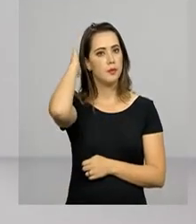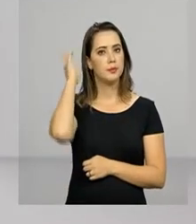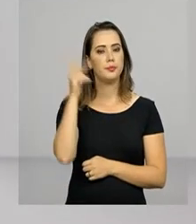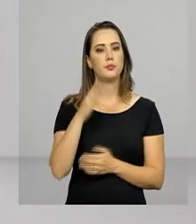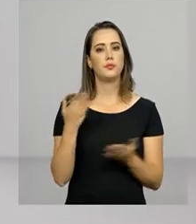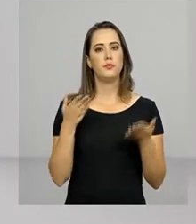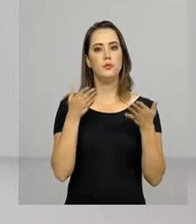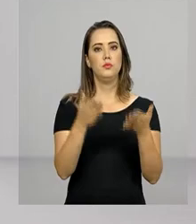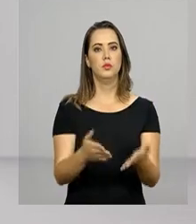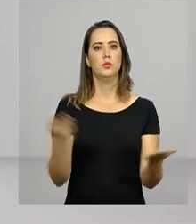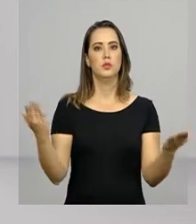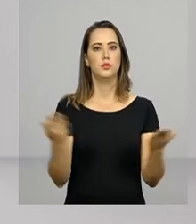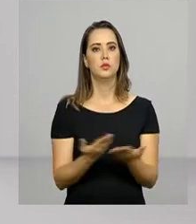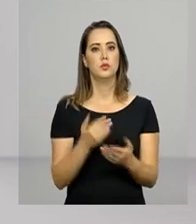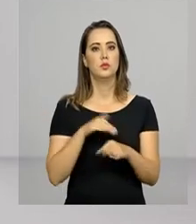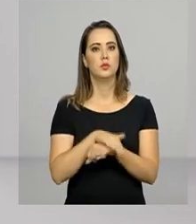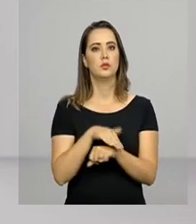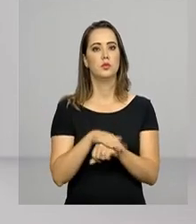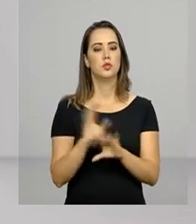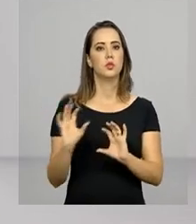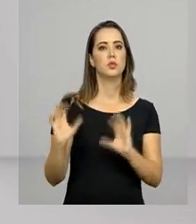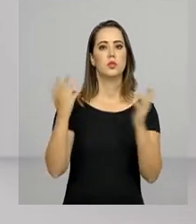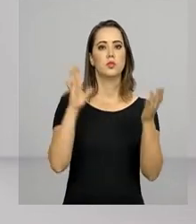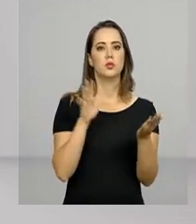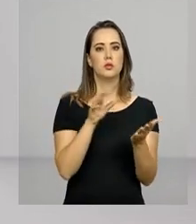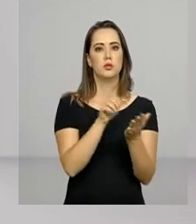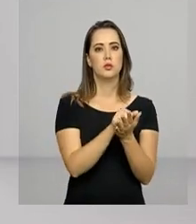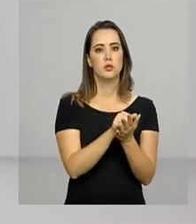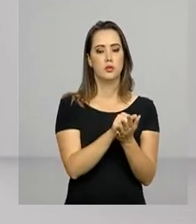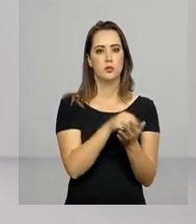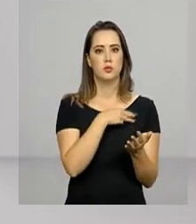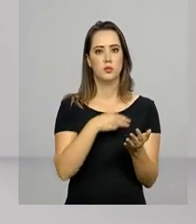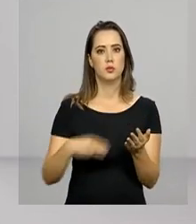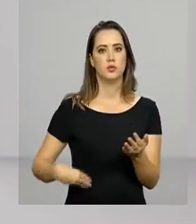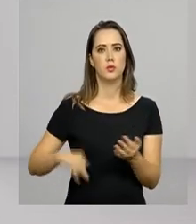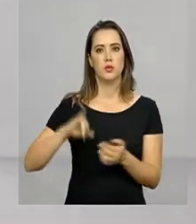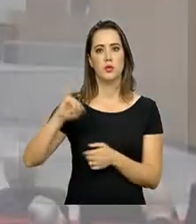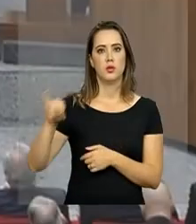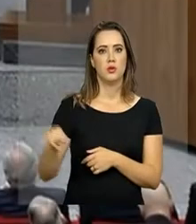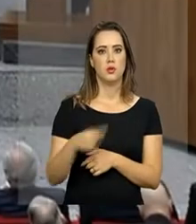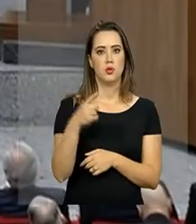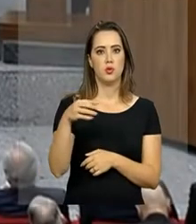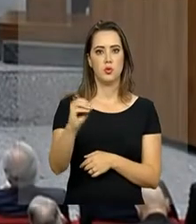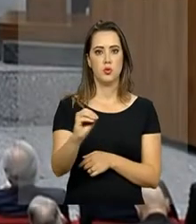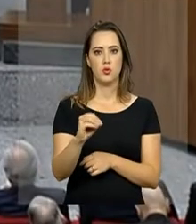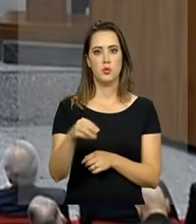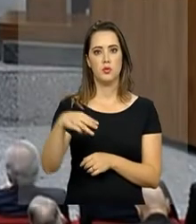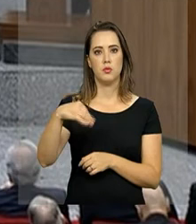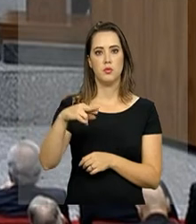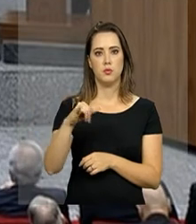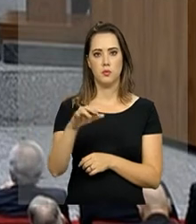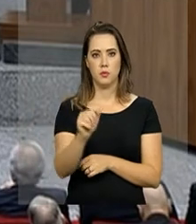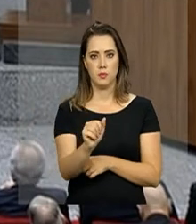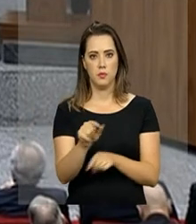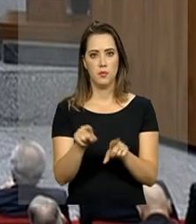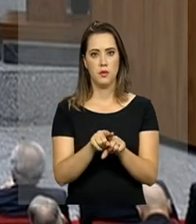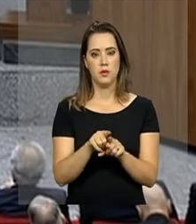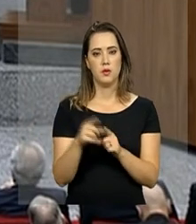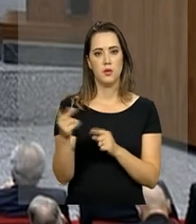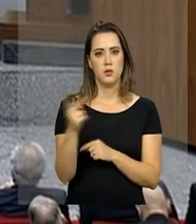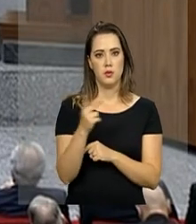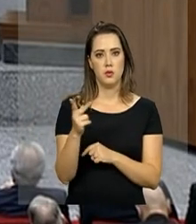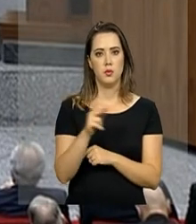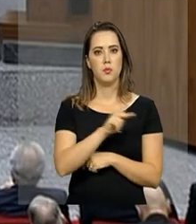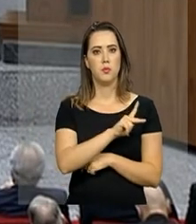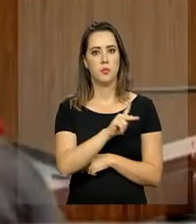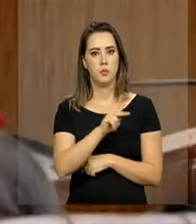Temer participa agora à noite da cerimônia de posse dos ministros João Otávio de Noronha e Maria Tereza de Assis